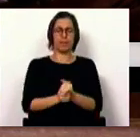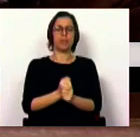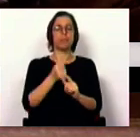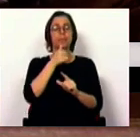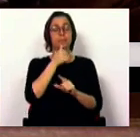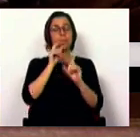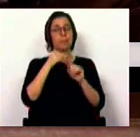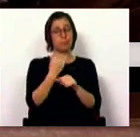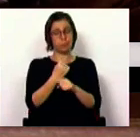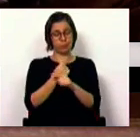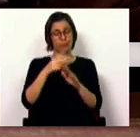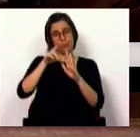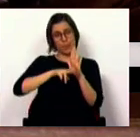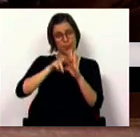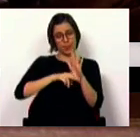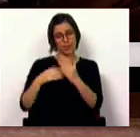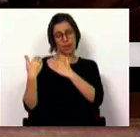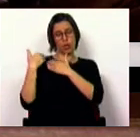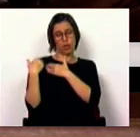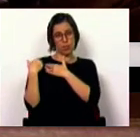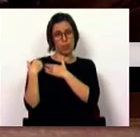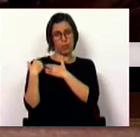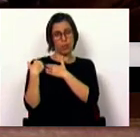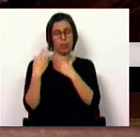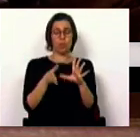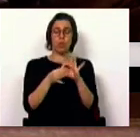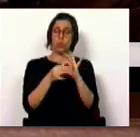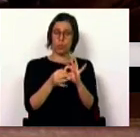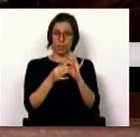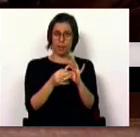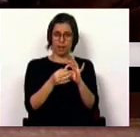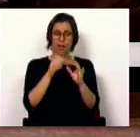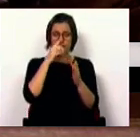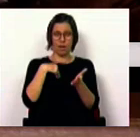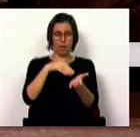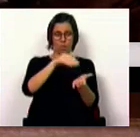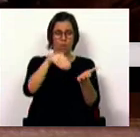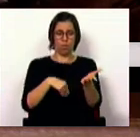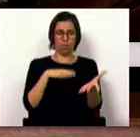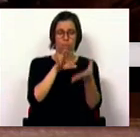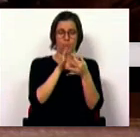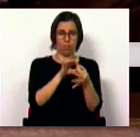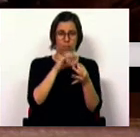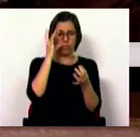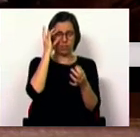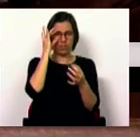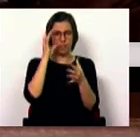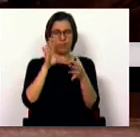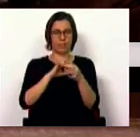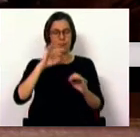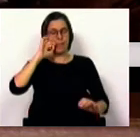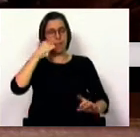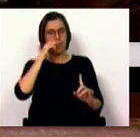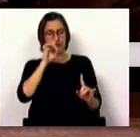estabelecida uma regra de responsabilidade solidária dos contratantes relativamente aos